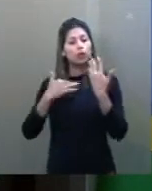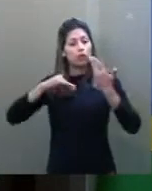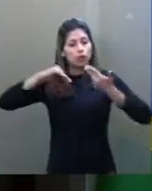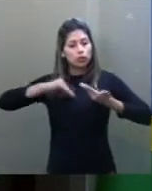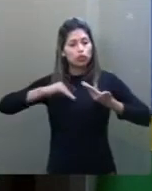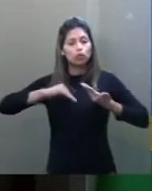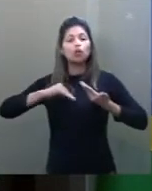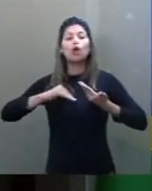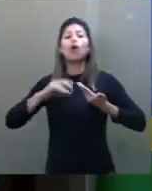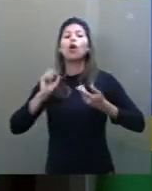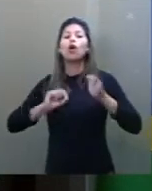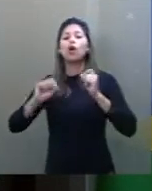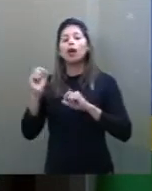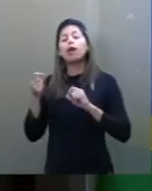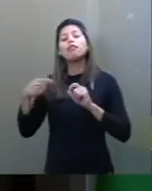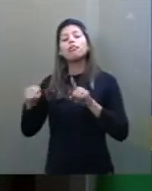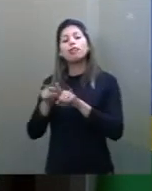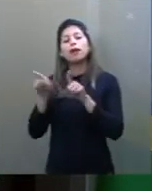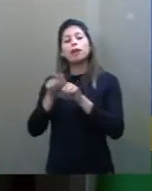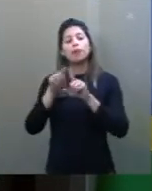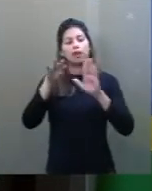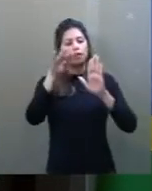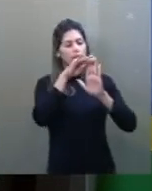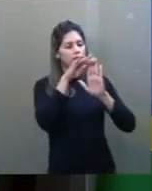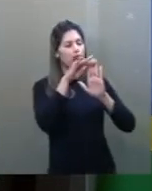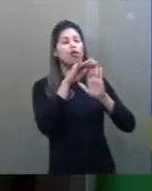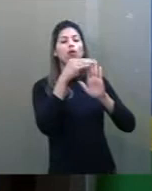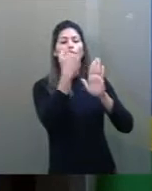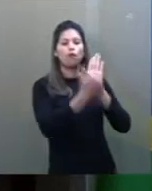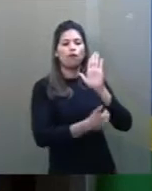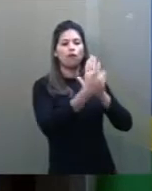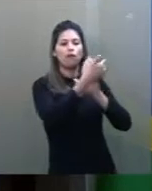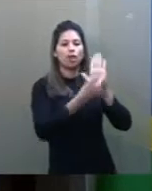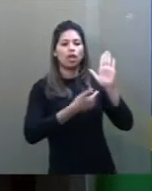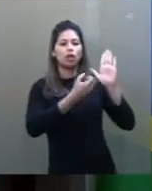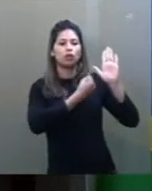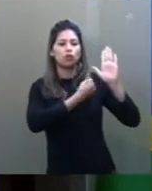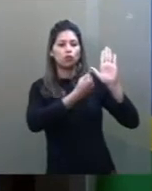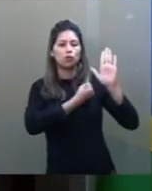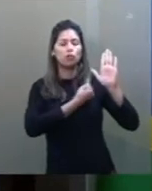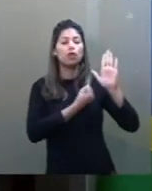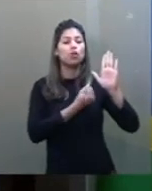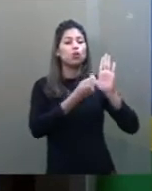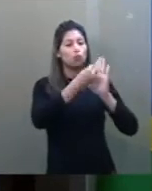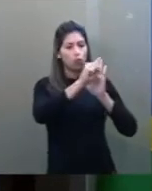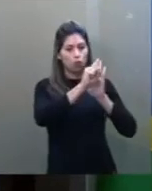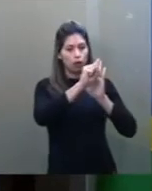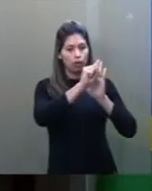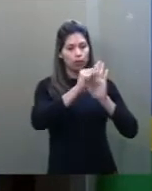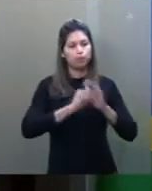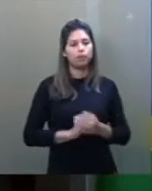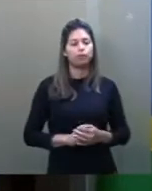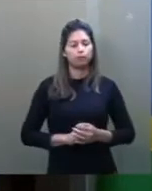constar lá como um dos primeiros itens do veto número 8. É o primeiro, é o primeiro veto.